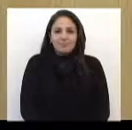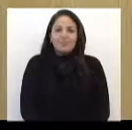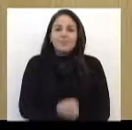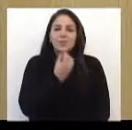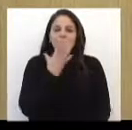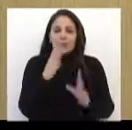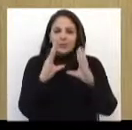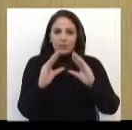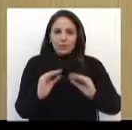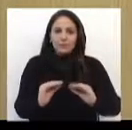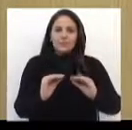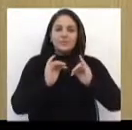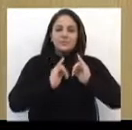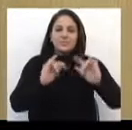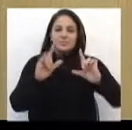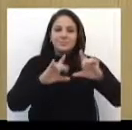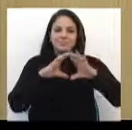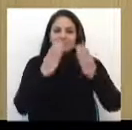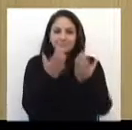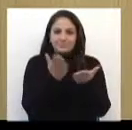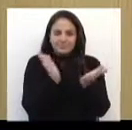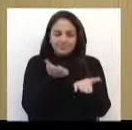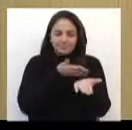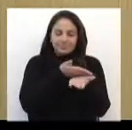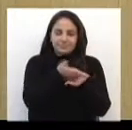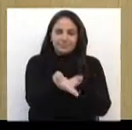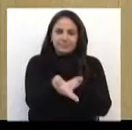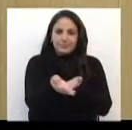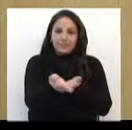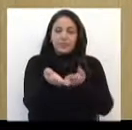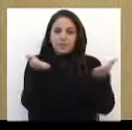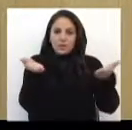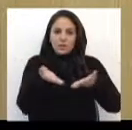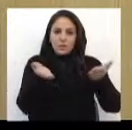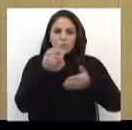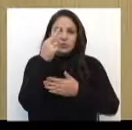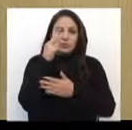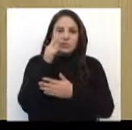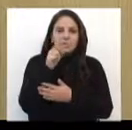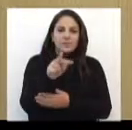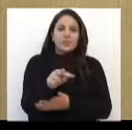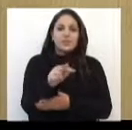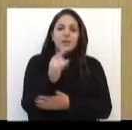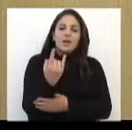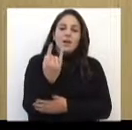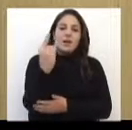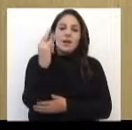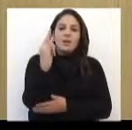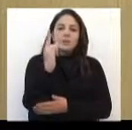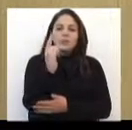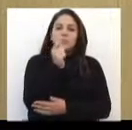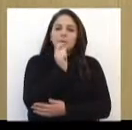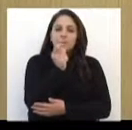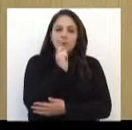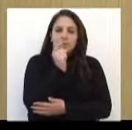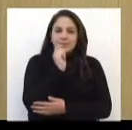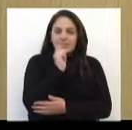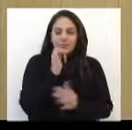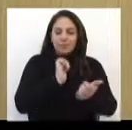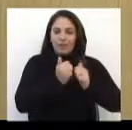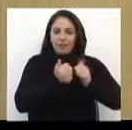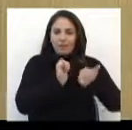Boa noite. O Jornal da Câmara já está começando e hoje você vai assistir a última reportagem da série de